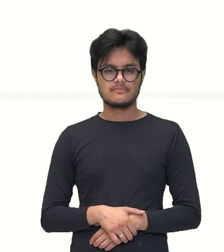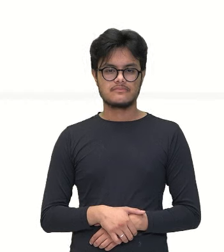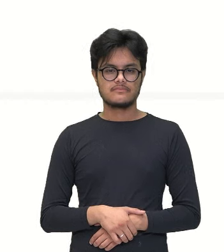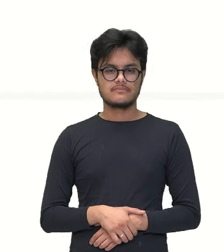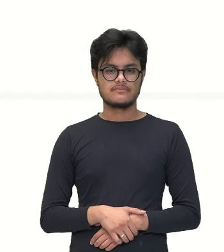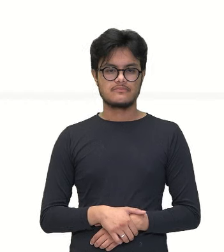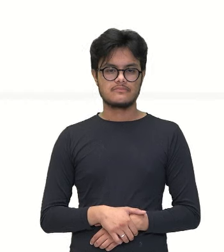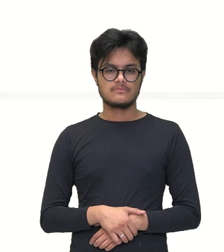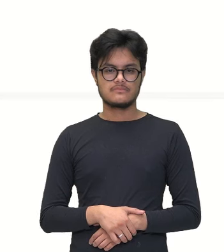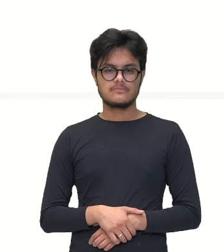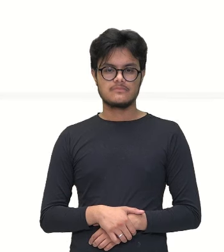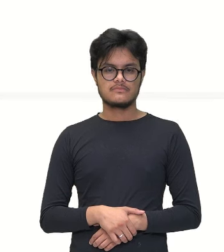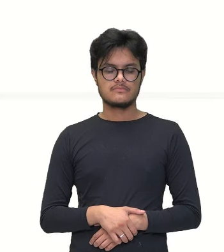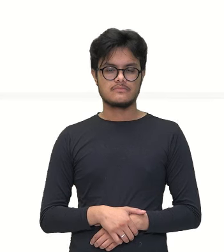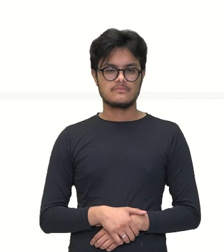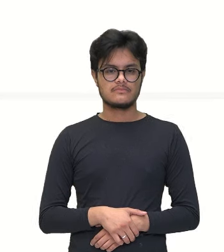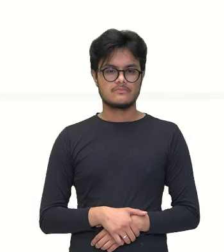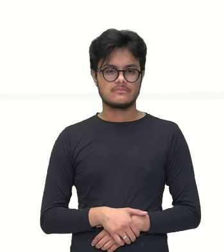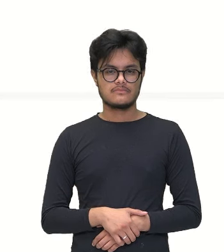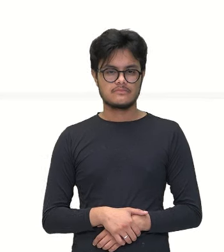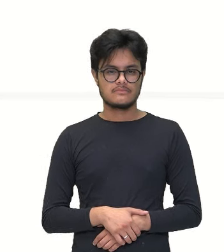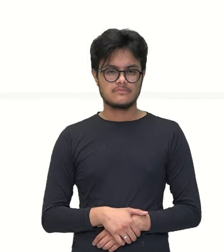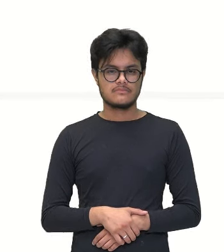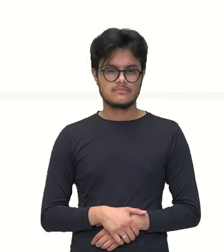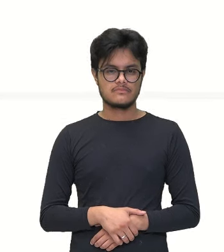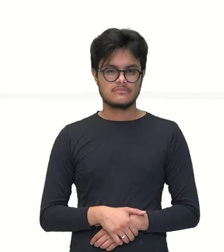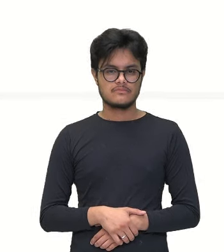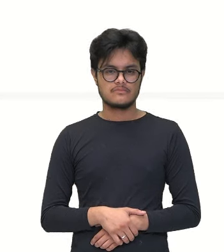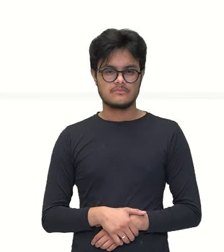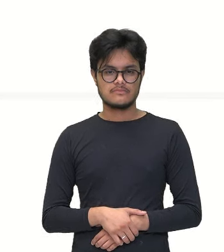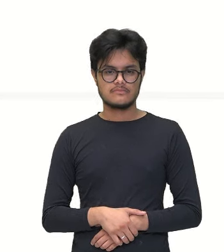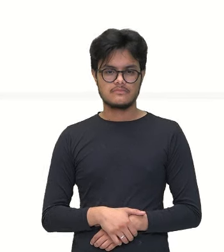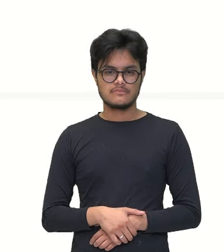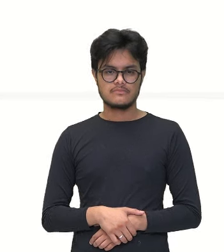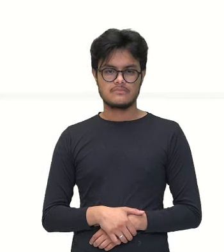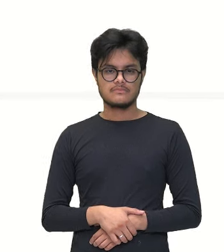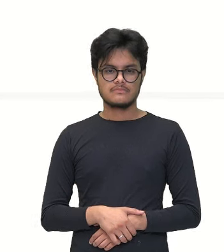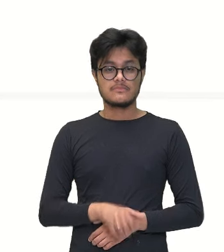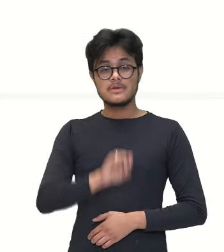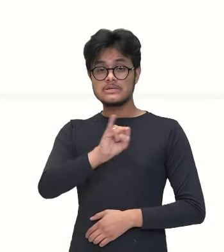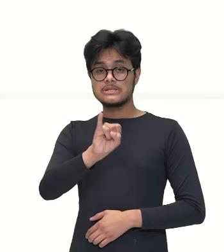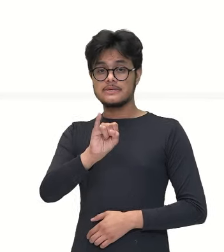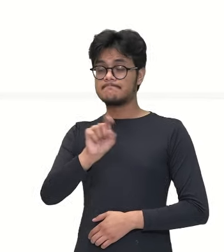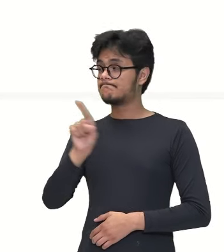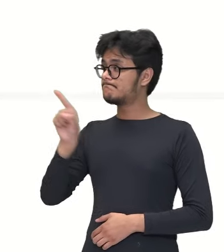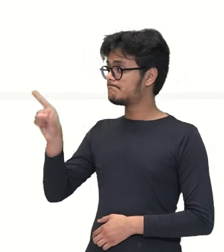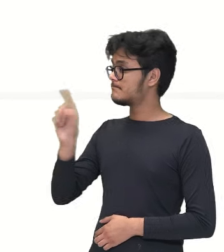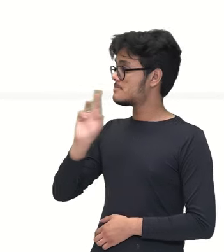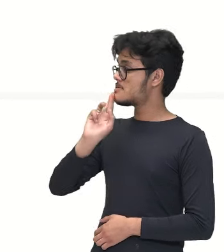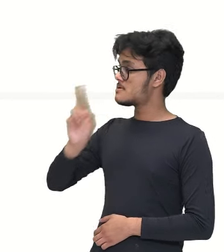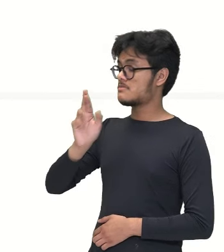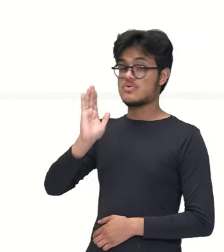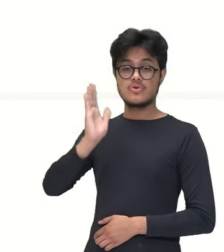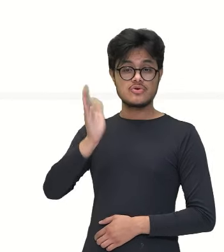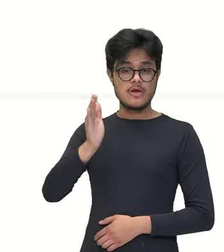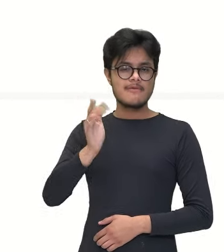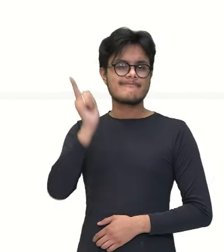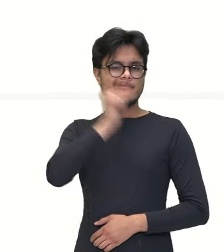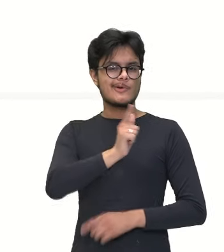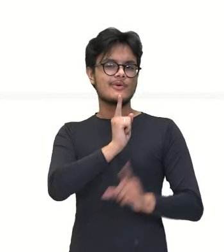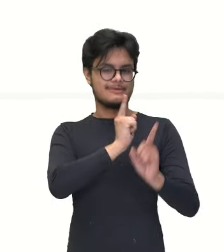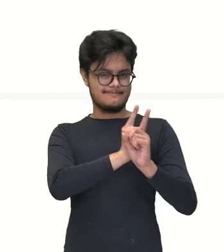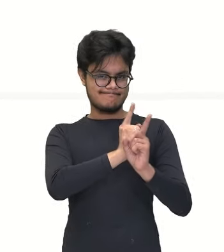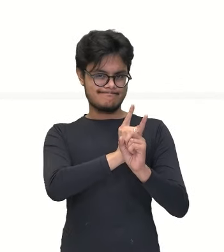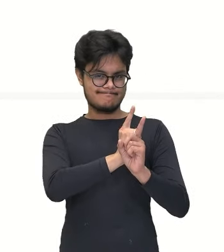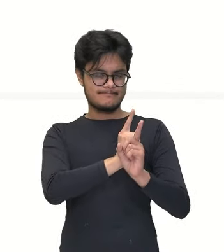100, já foi colocado 100. Então, faltam 500. Então, se eu resolver essa daqui, ó. Eu já vou achar logo o valor de